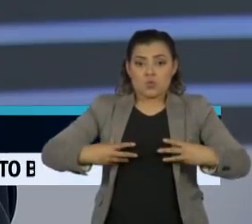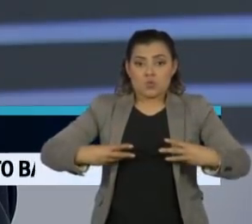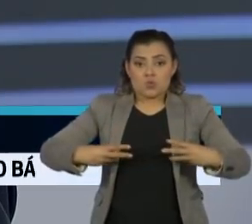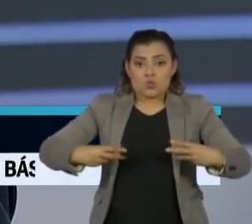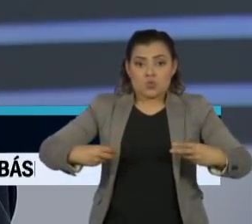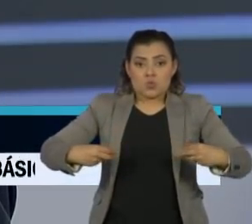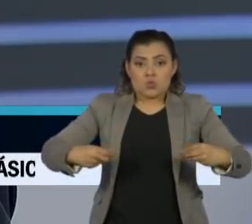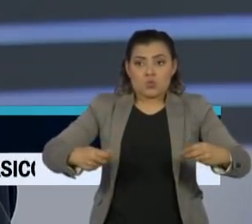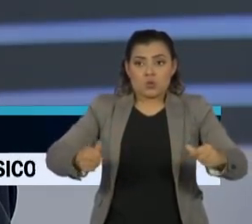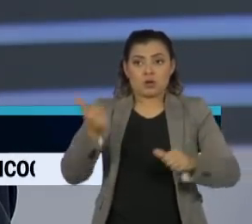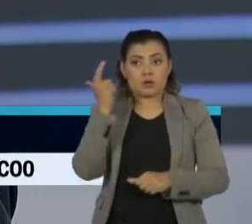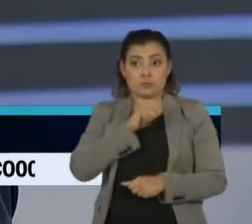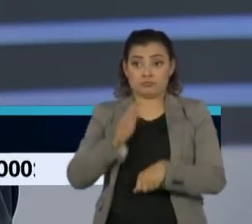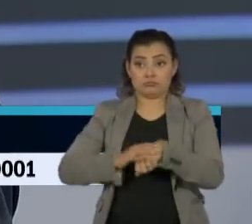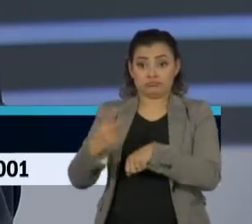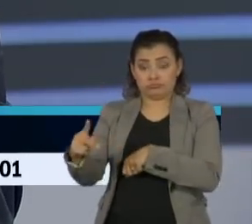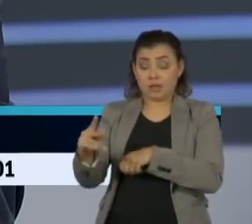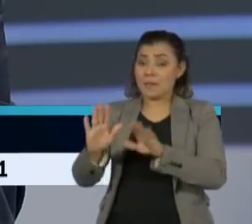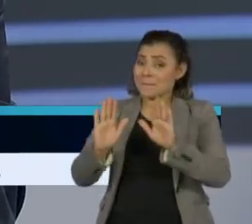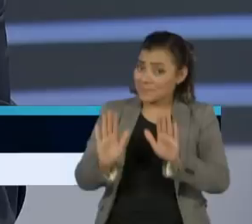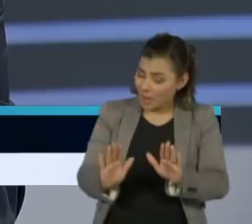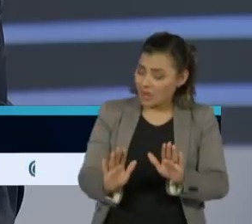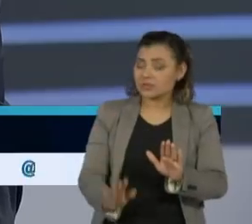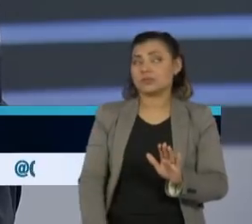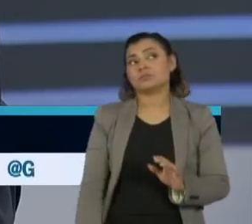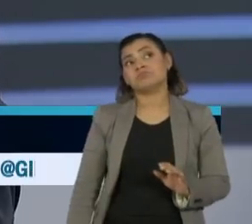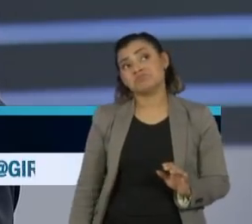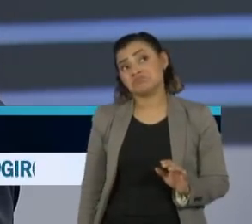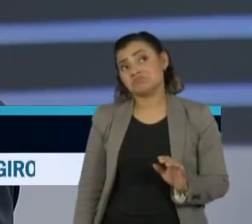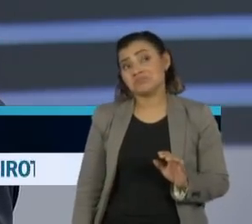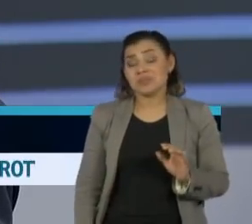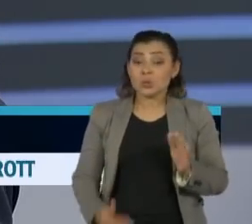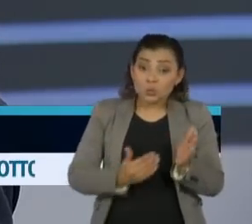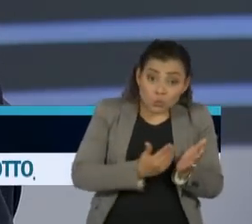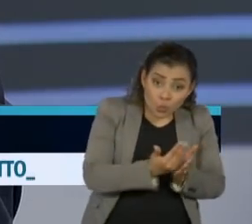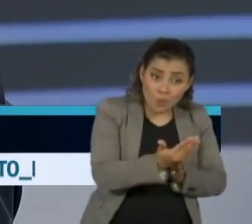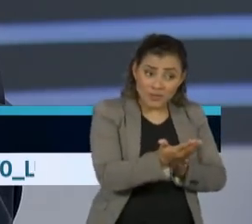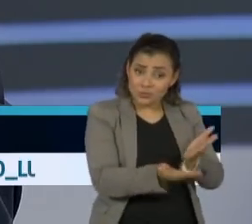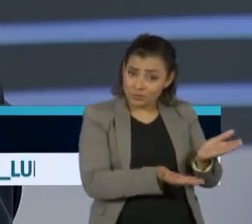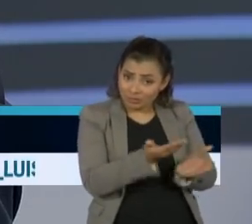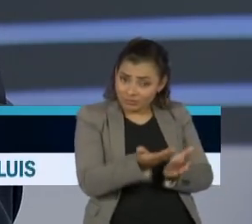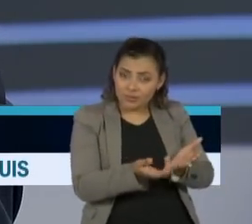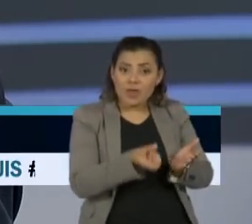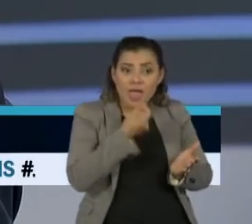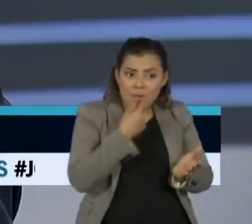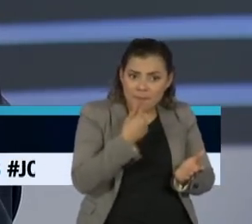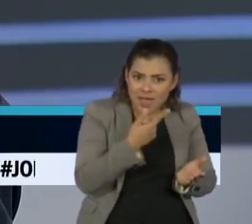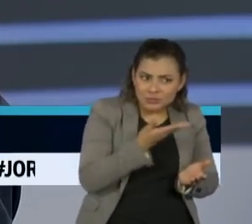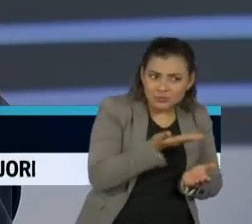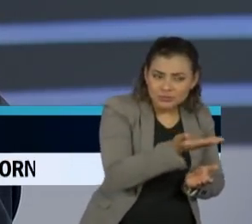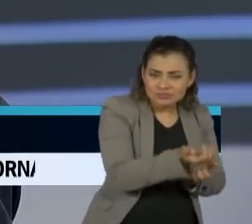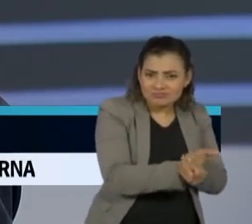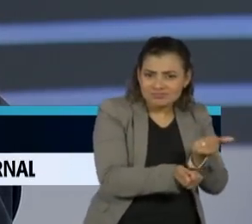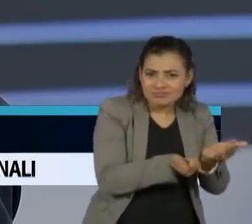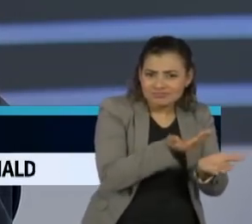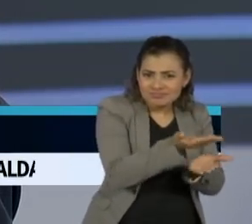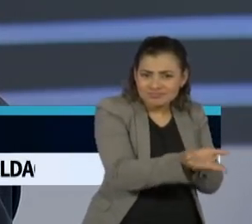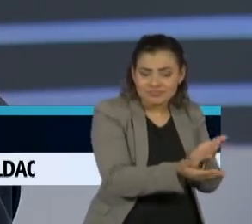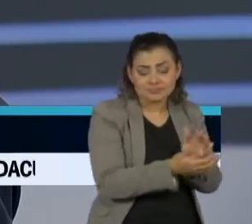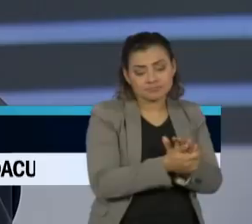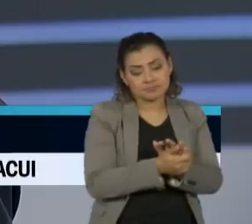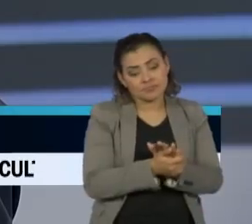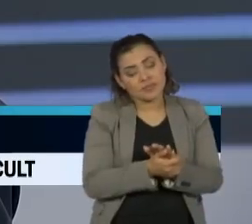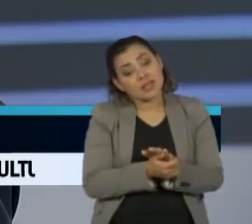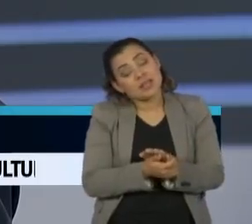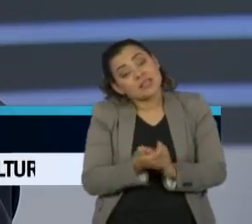induziu. Quanto à colocação na fase inicial, ainda não se sabe exatamente